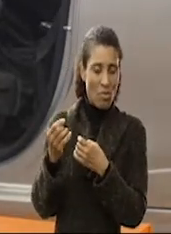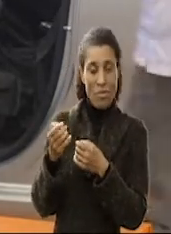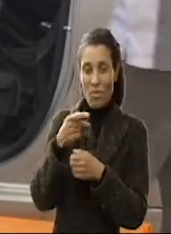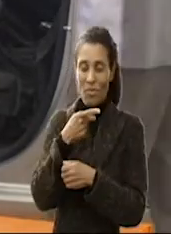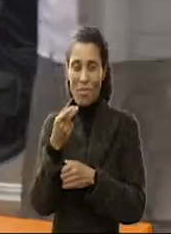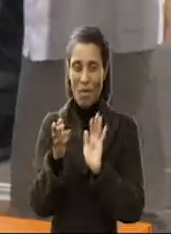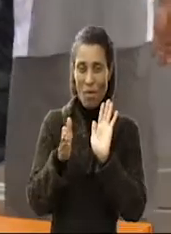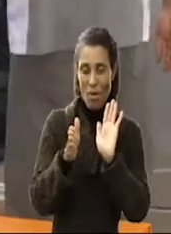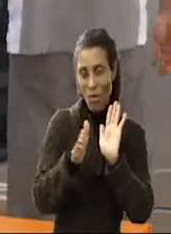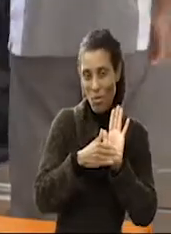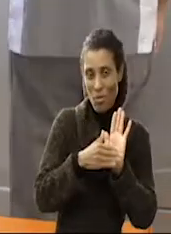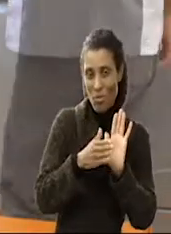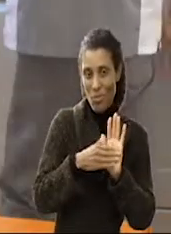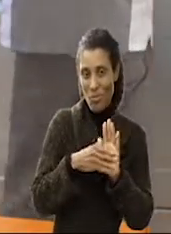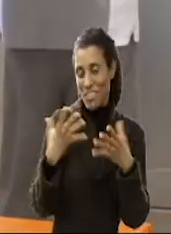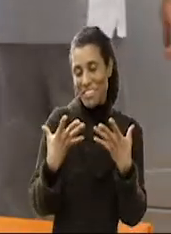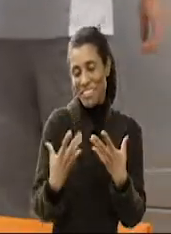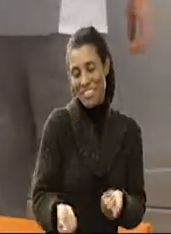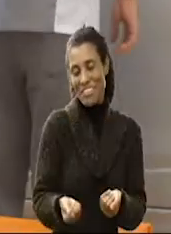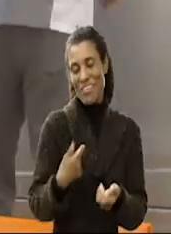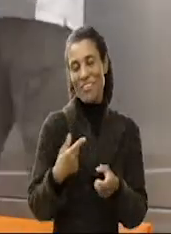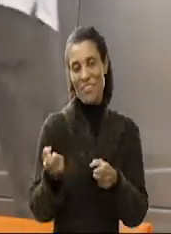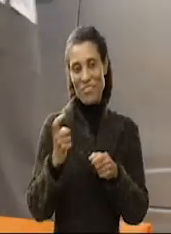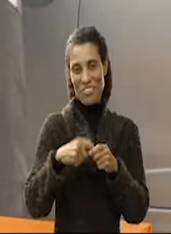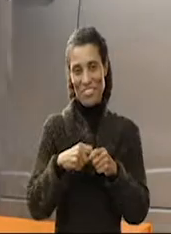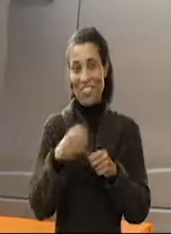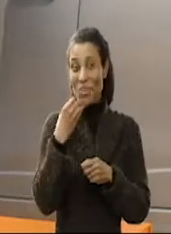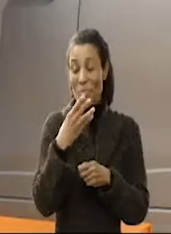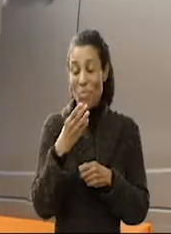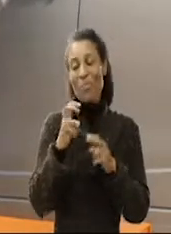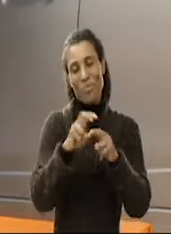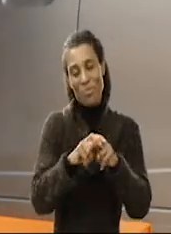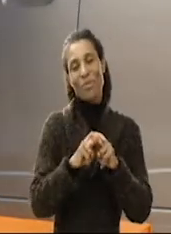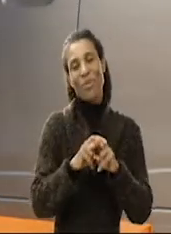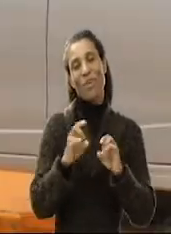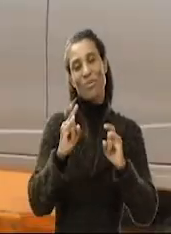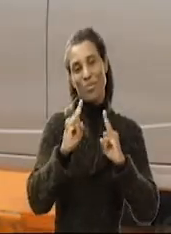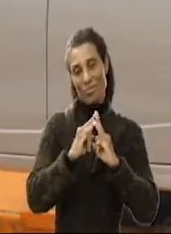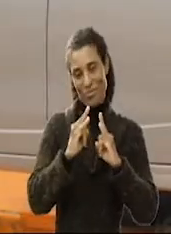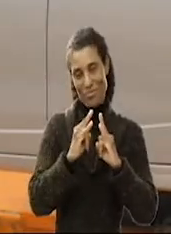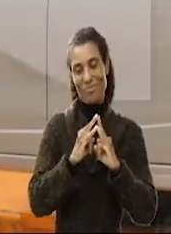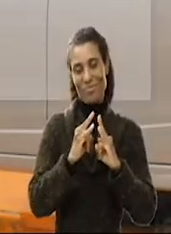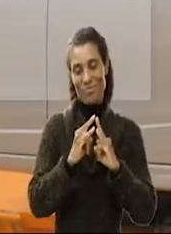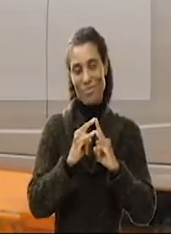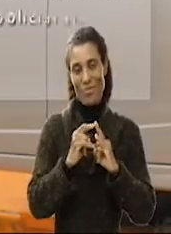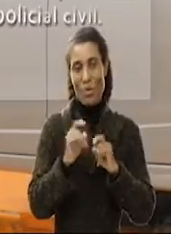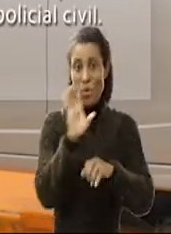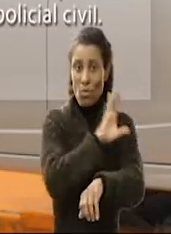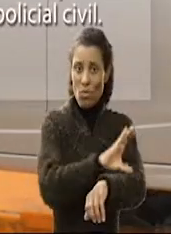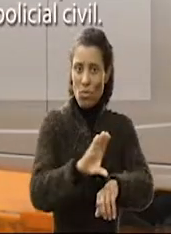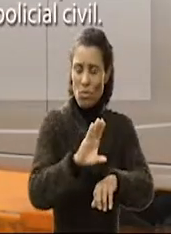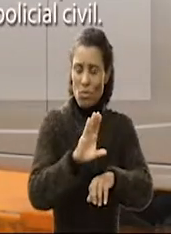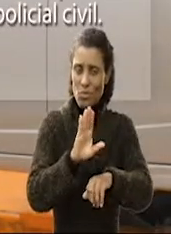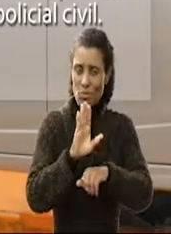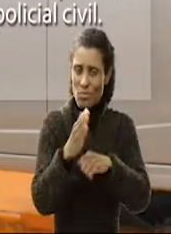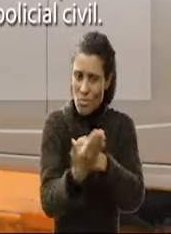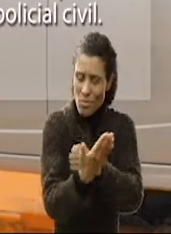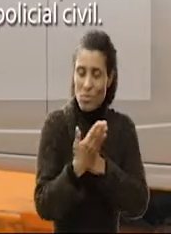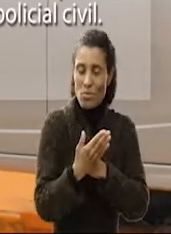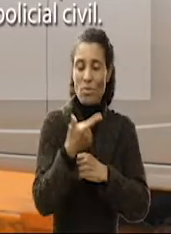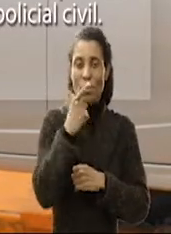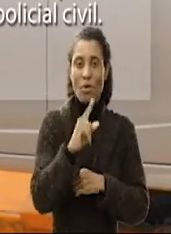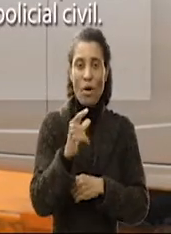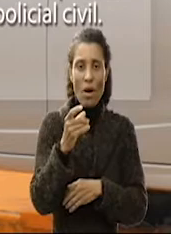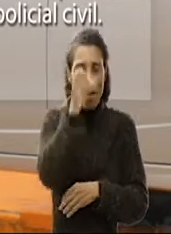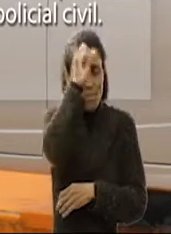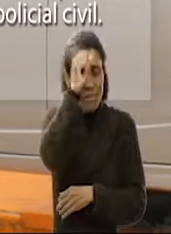proposta aqui para eles e me receberam de braços abertos. Novamente graças ao Calabria. O Calabria me ajudou muito. Lá eu aprendi